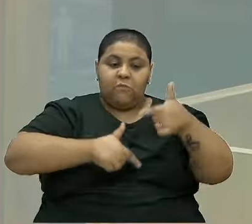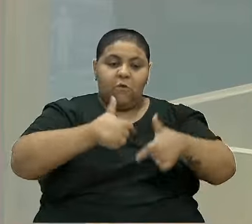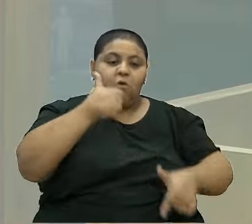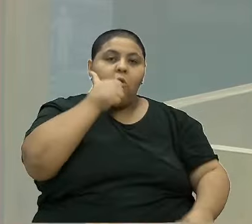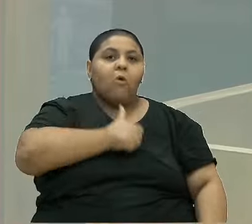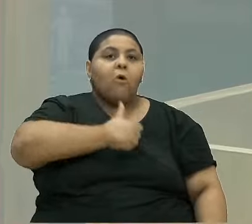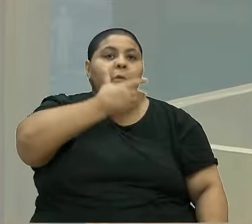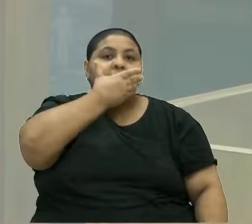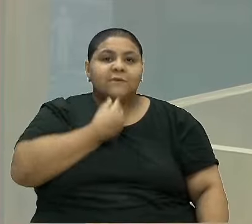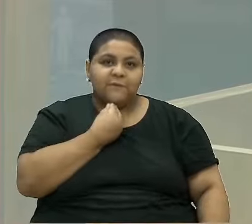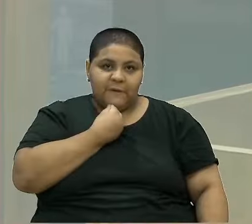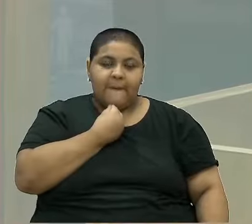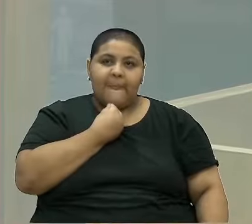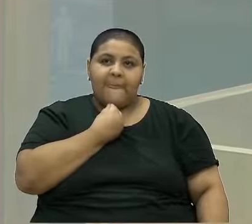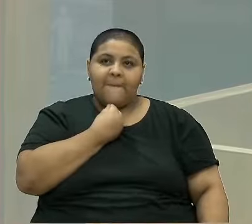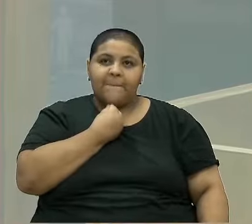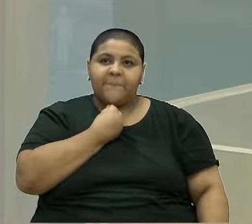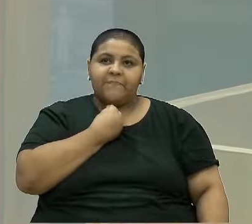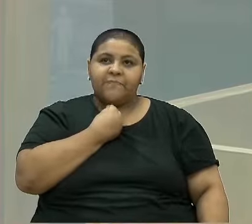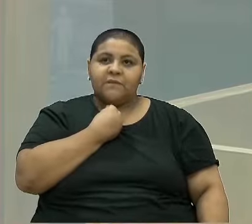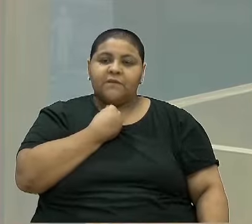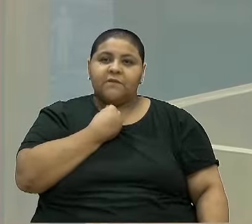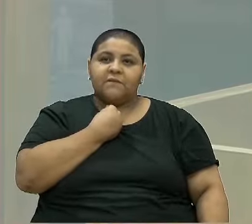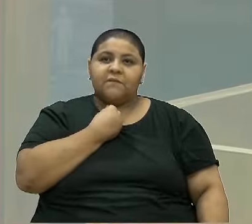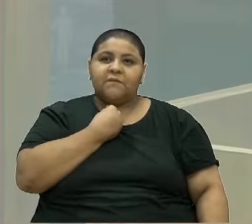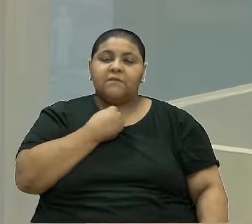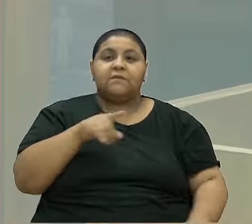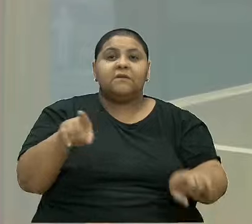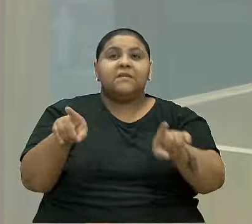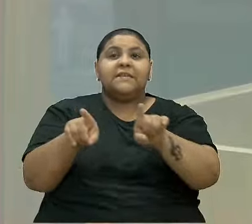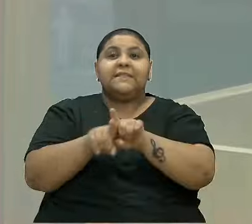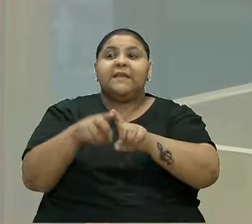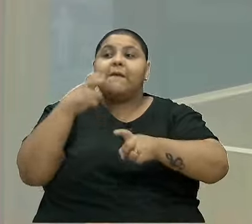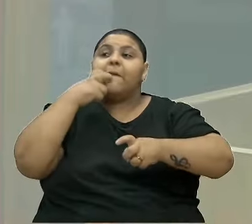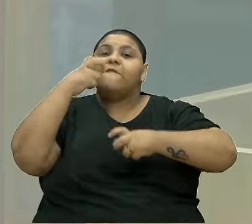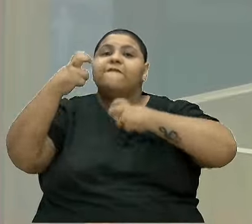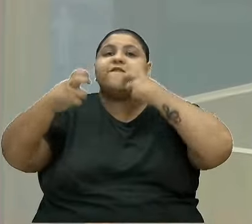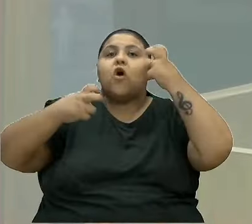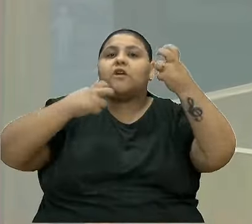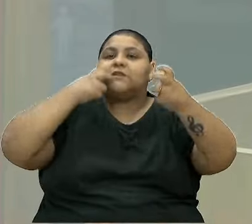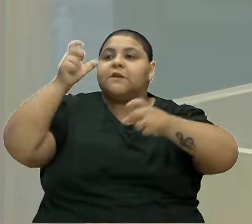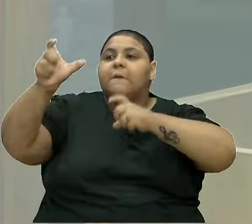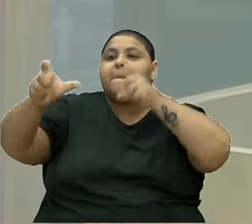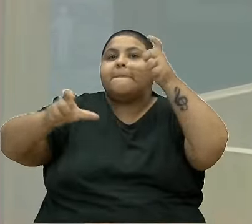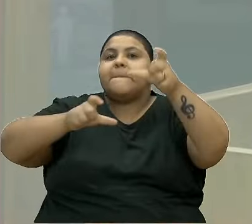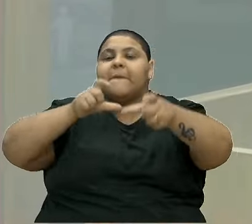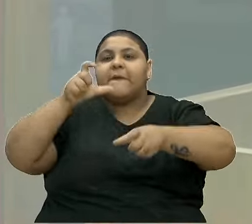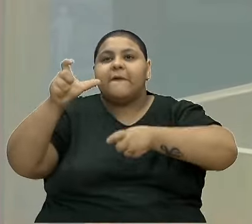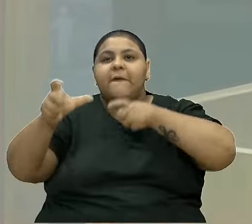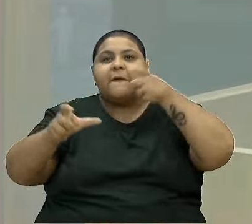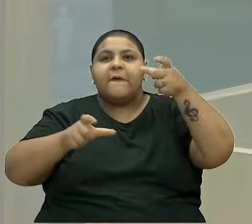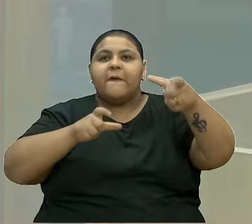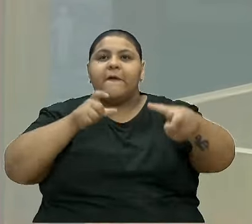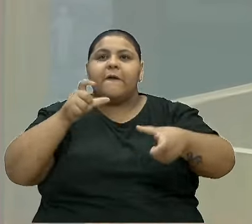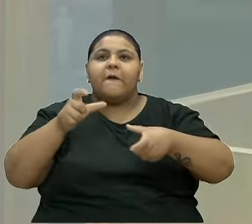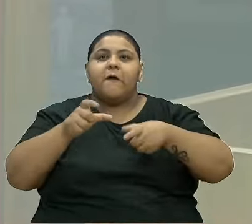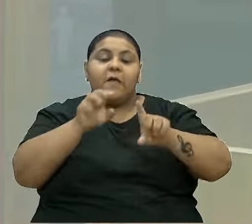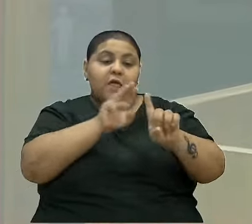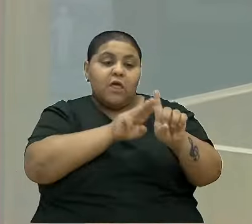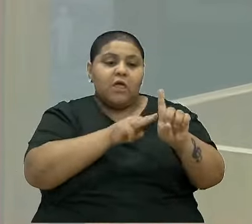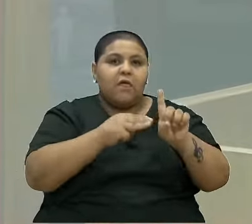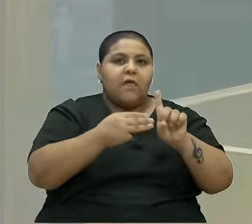trabalhadoras, se levantam vozes ou da mão invisível do mercado